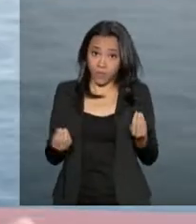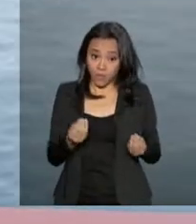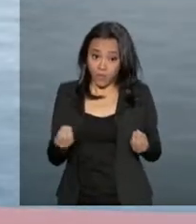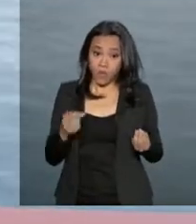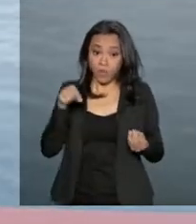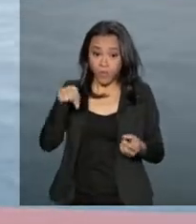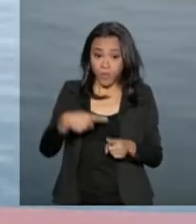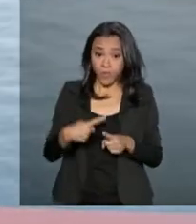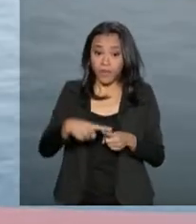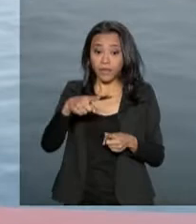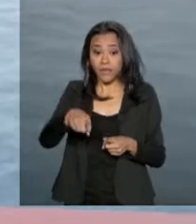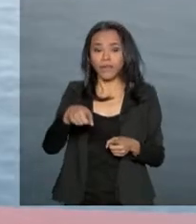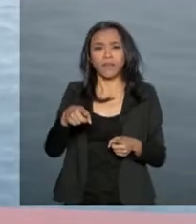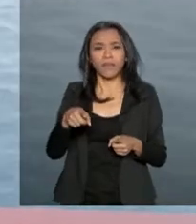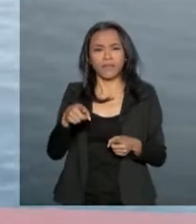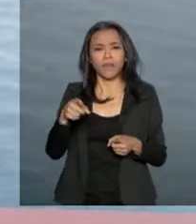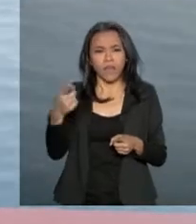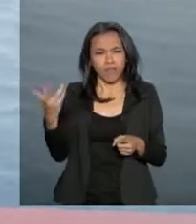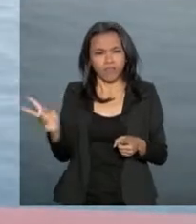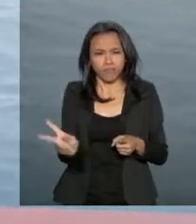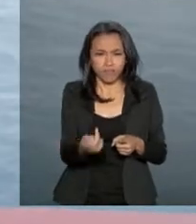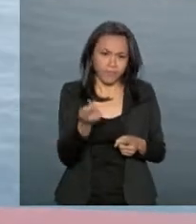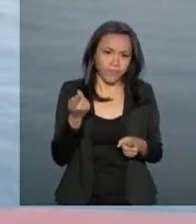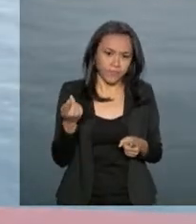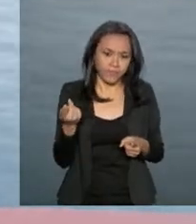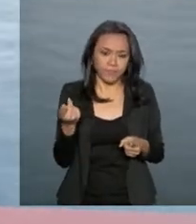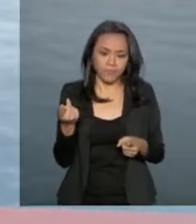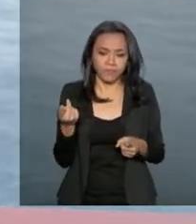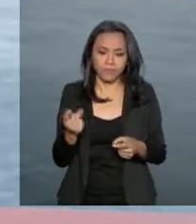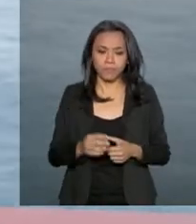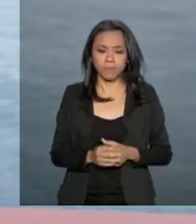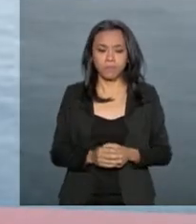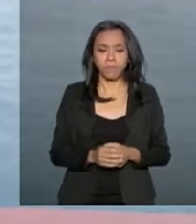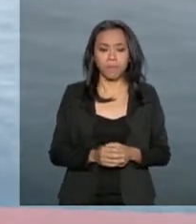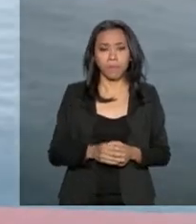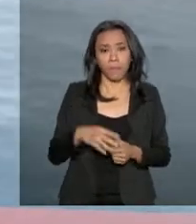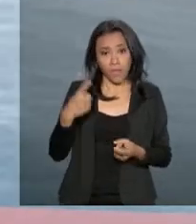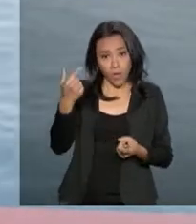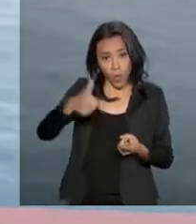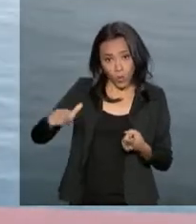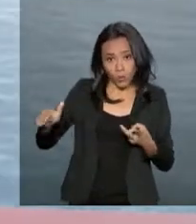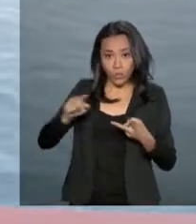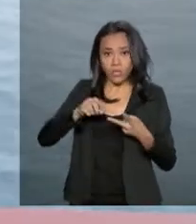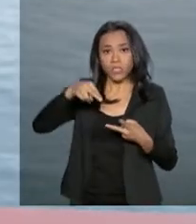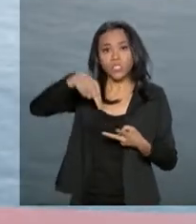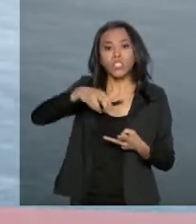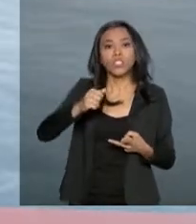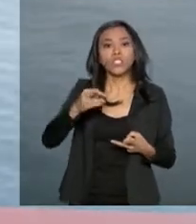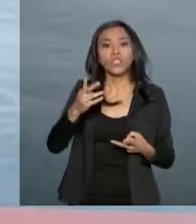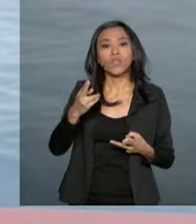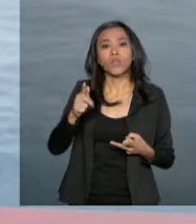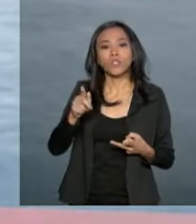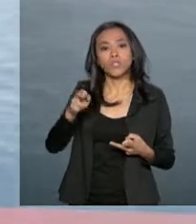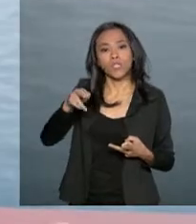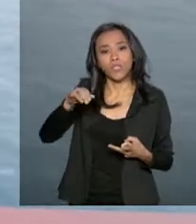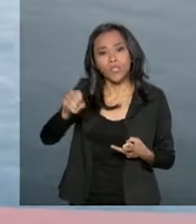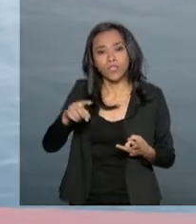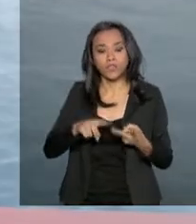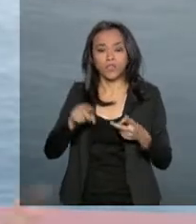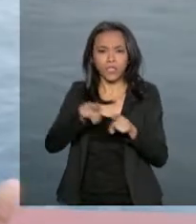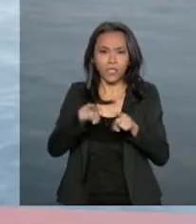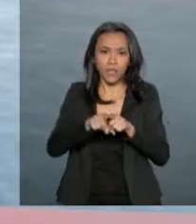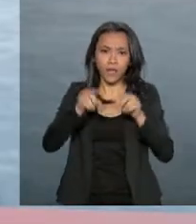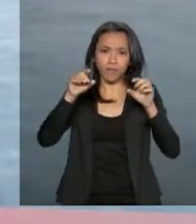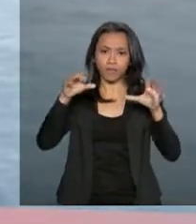por combustível como por dejetos humanos, nitrogênio, fósforo. Você tem também a camada de